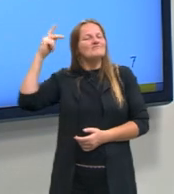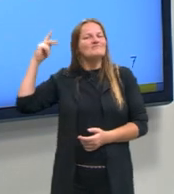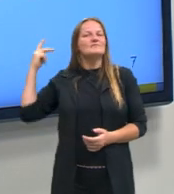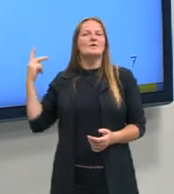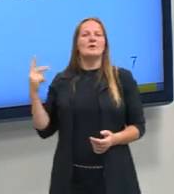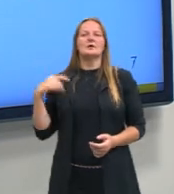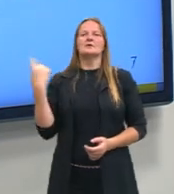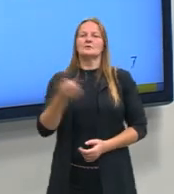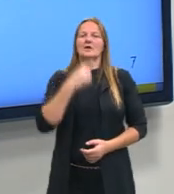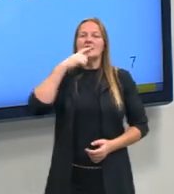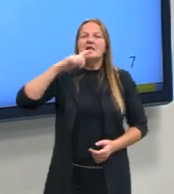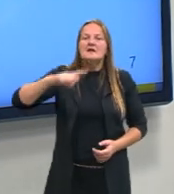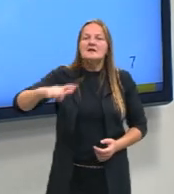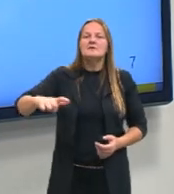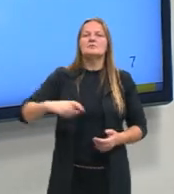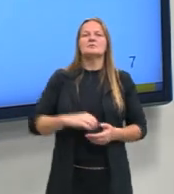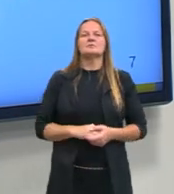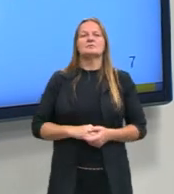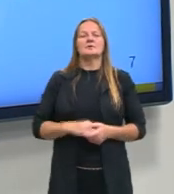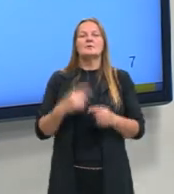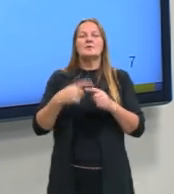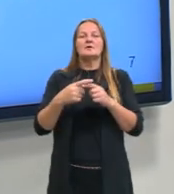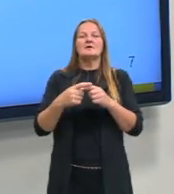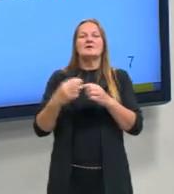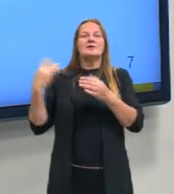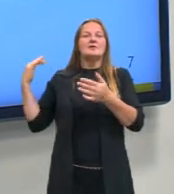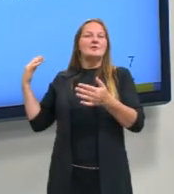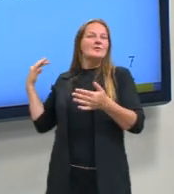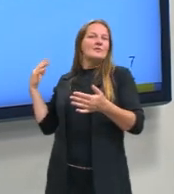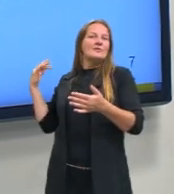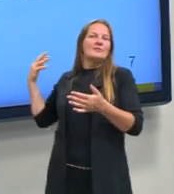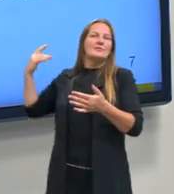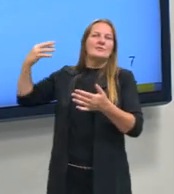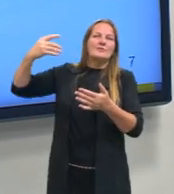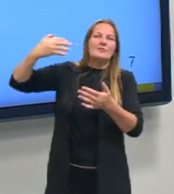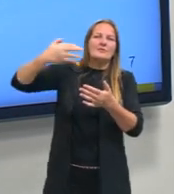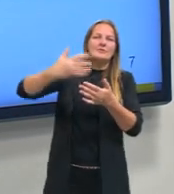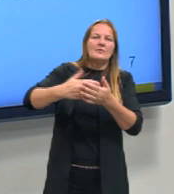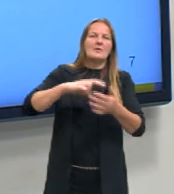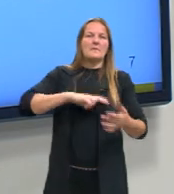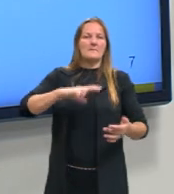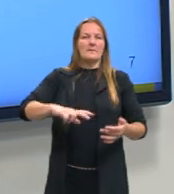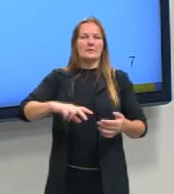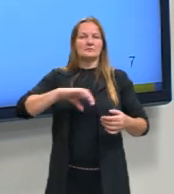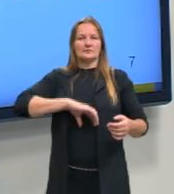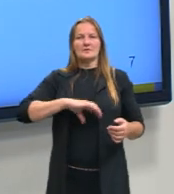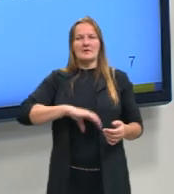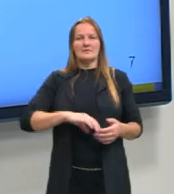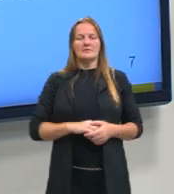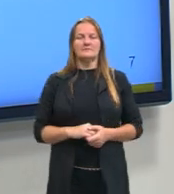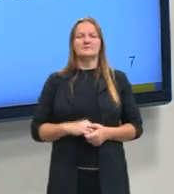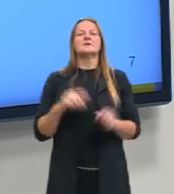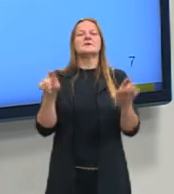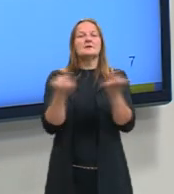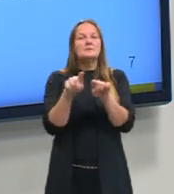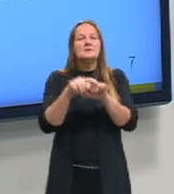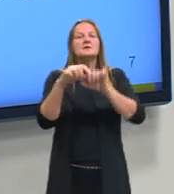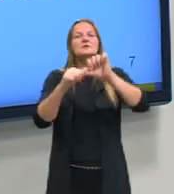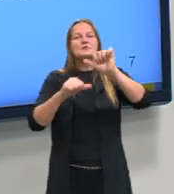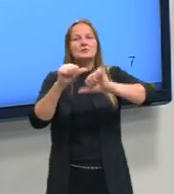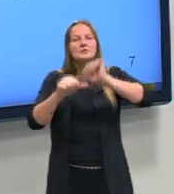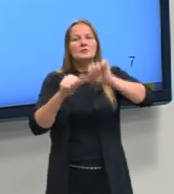da nossa língua e dessa matriz que a gente traz lá de Portugal. Assim como a troca do L